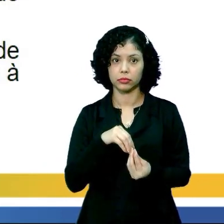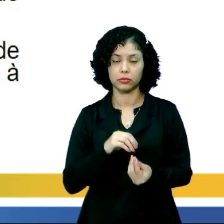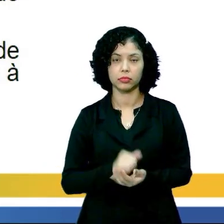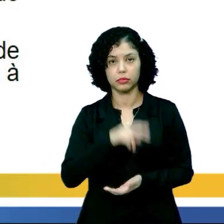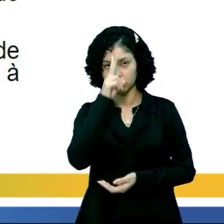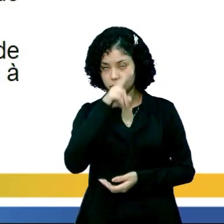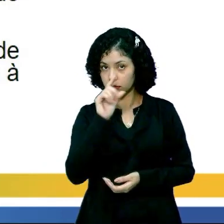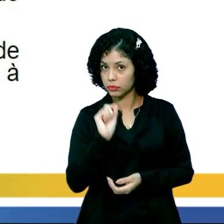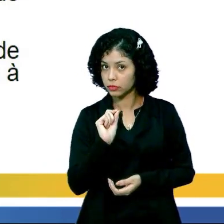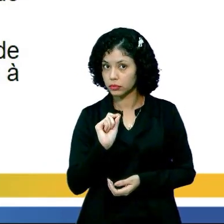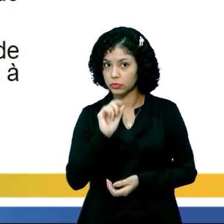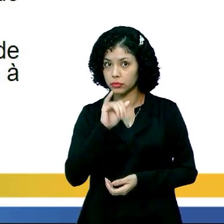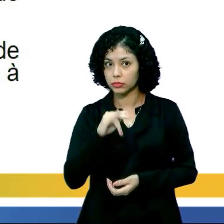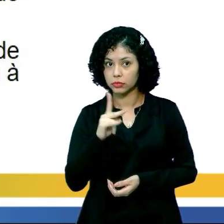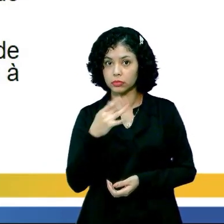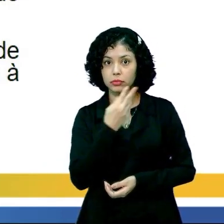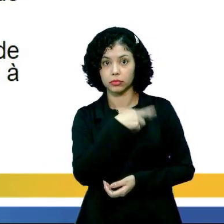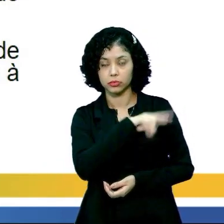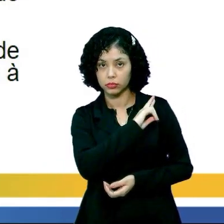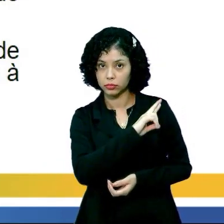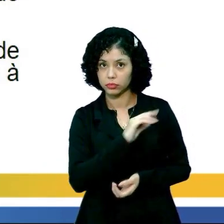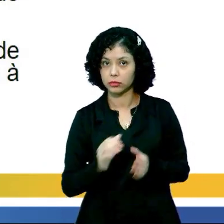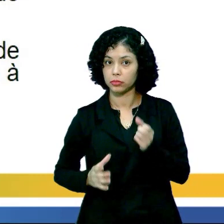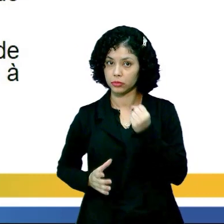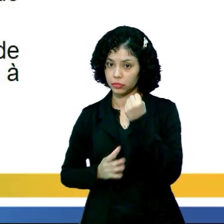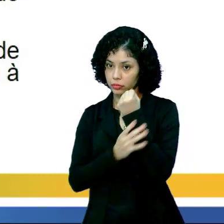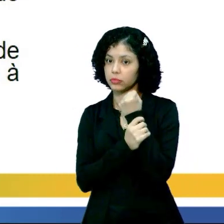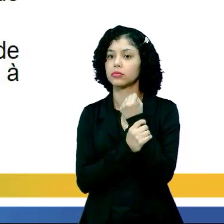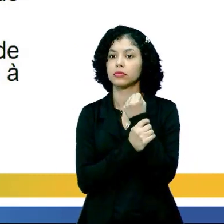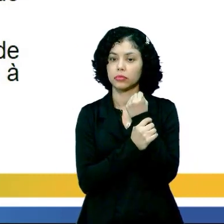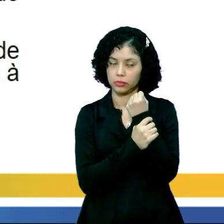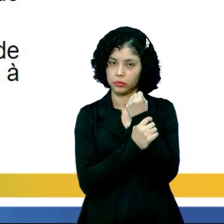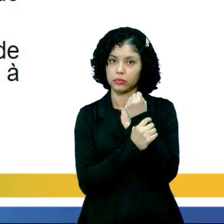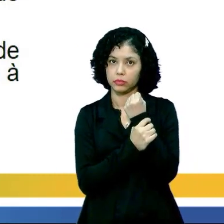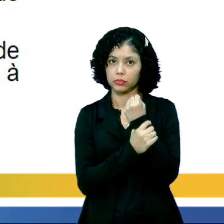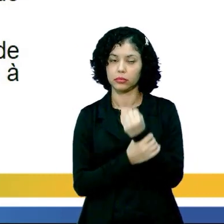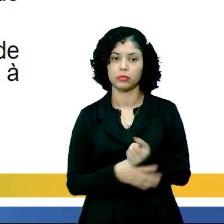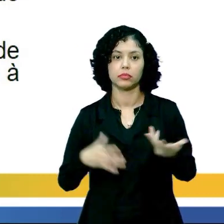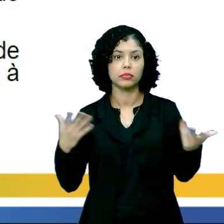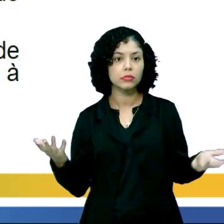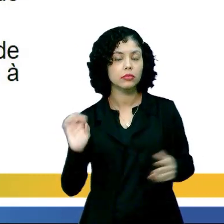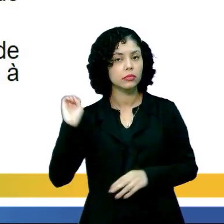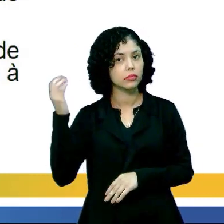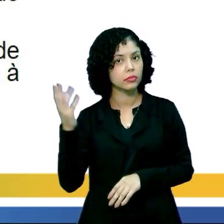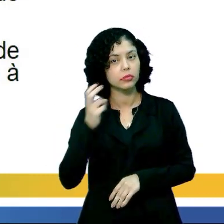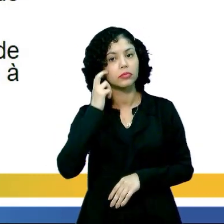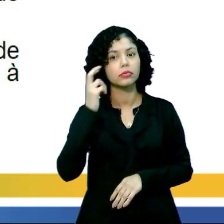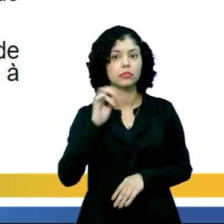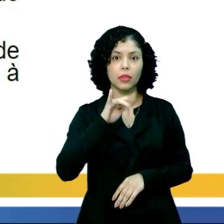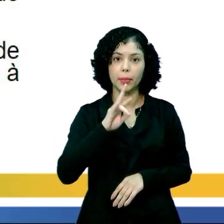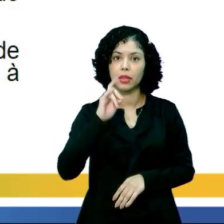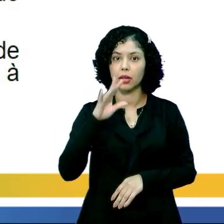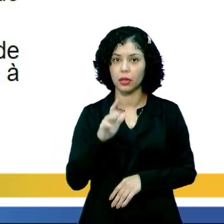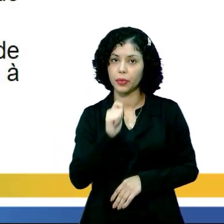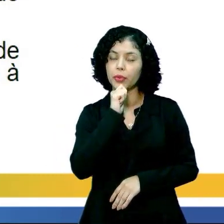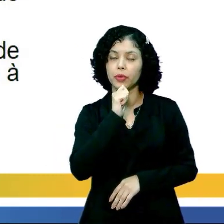Lembrando que o IFAM é responsável por proteger esse patrimônio. Então, no caso da cultura imaterial,